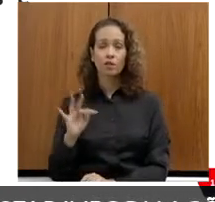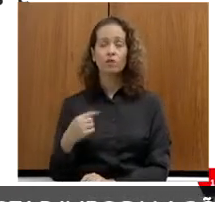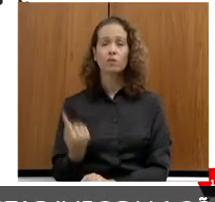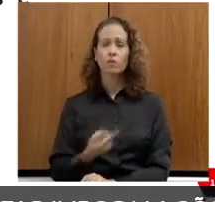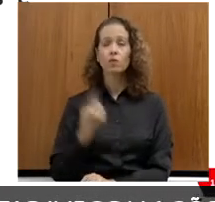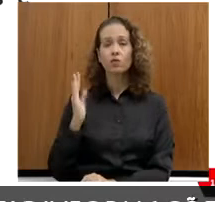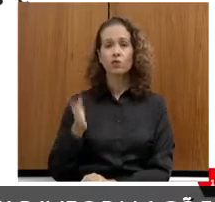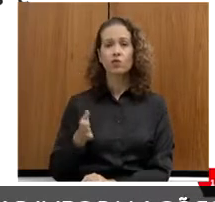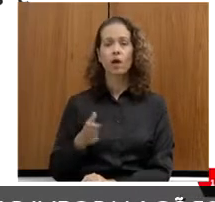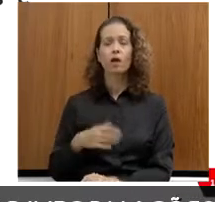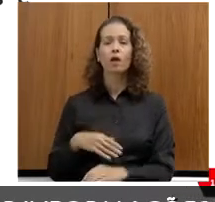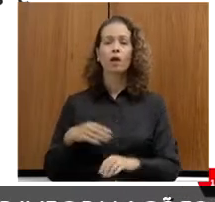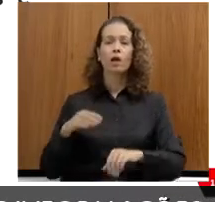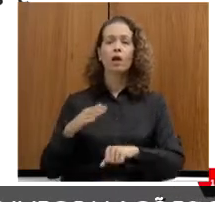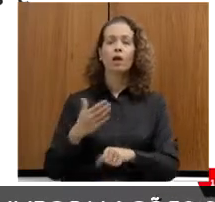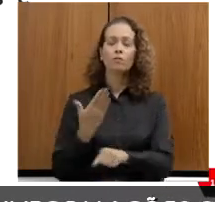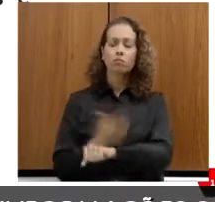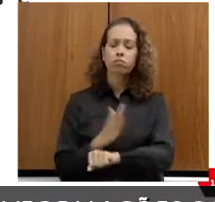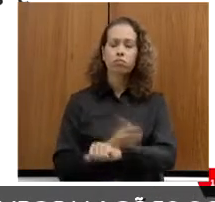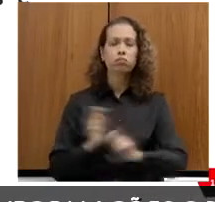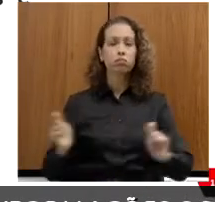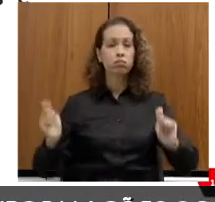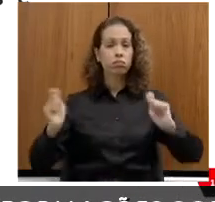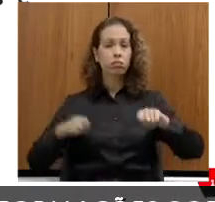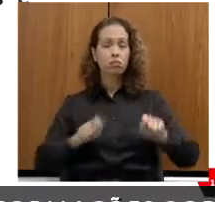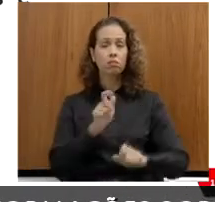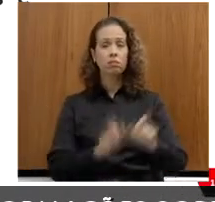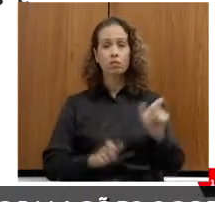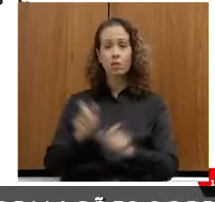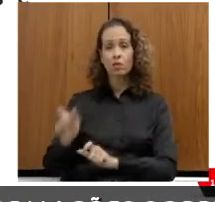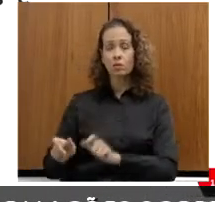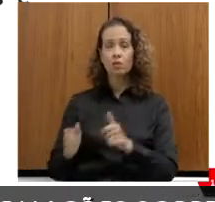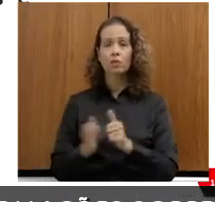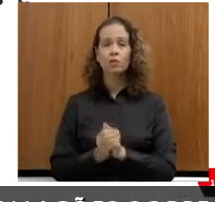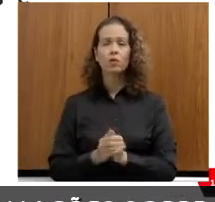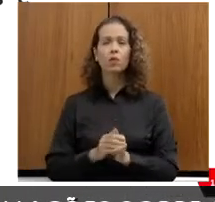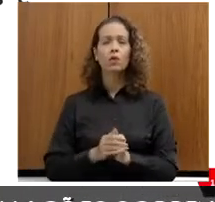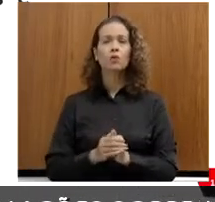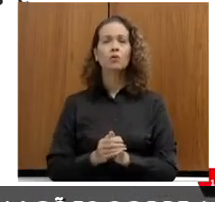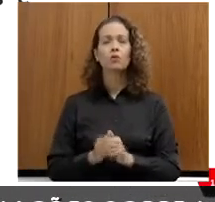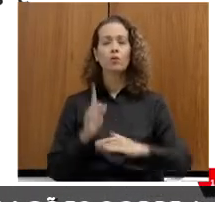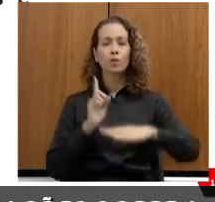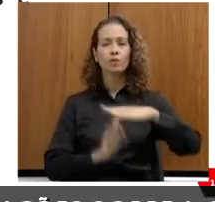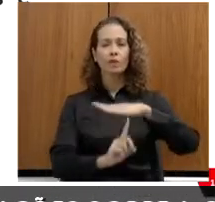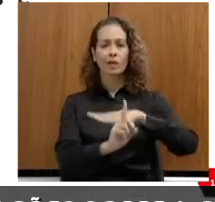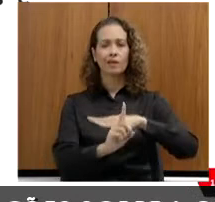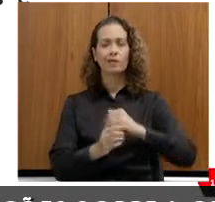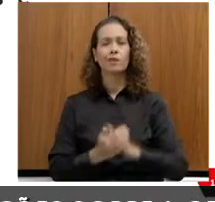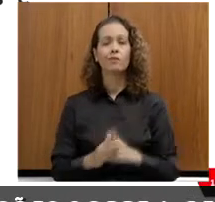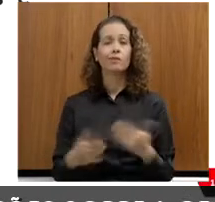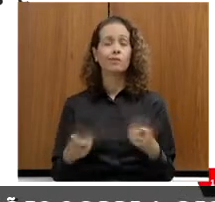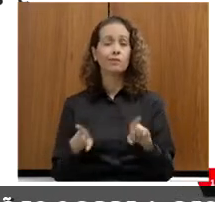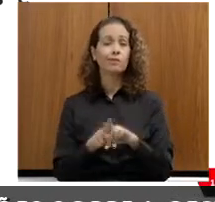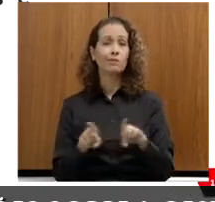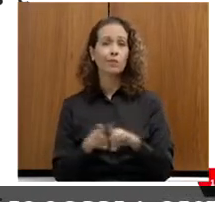capacitação de servidores sobre migração e a definição do fluxo de atendimento a migrante.